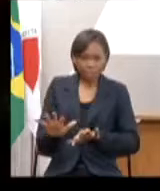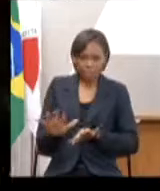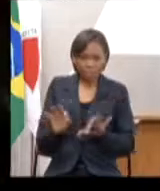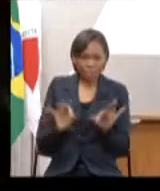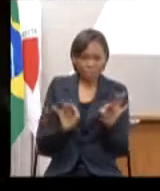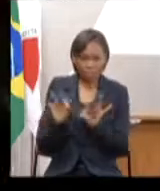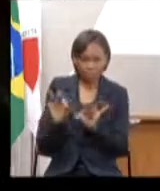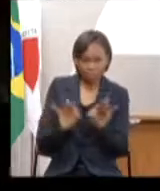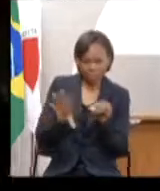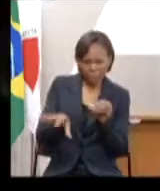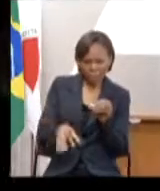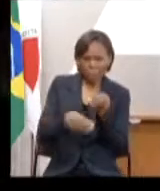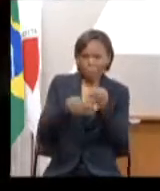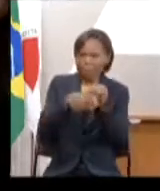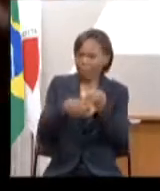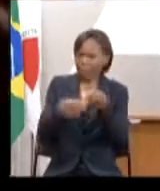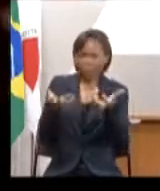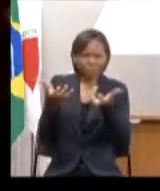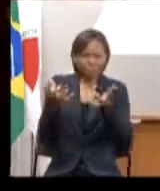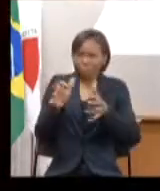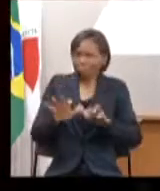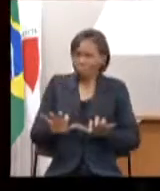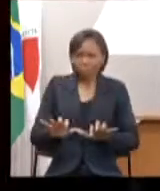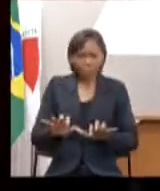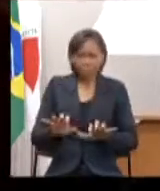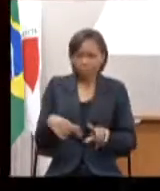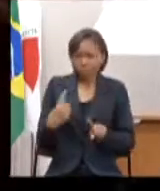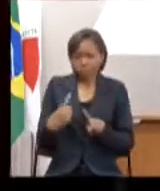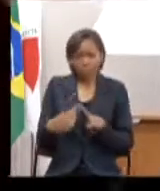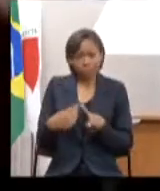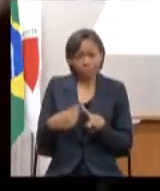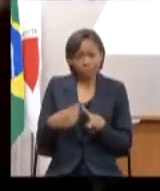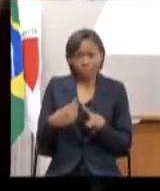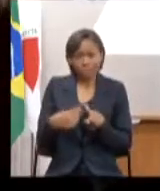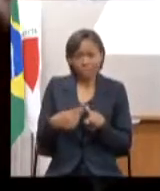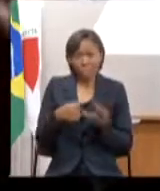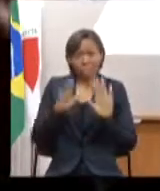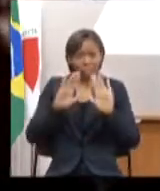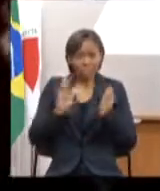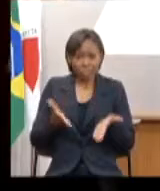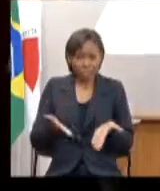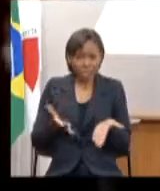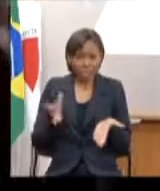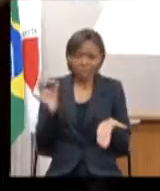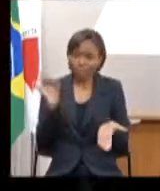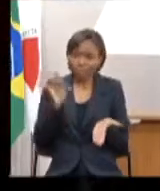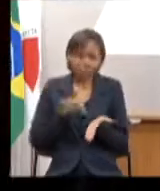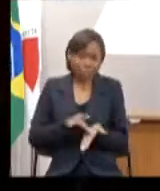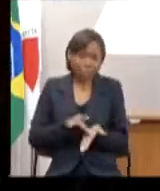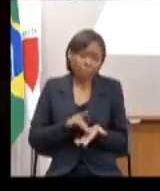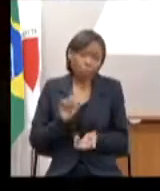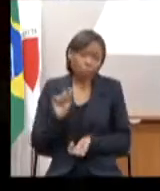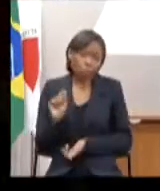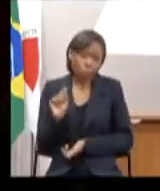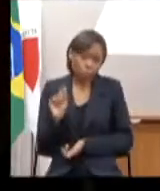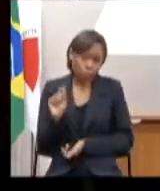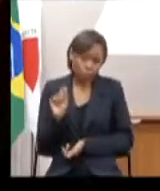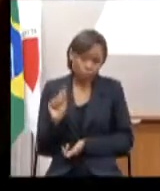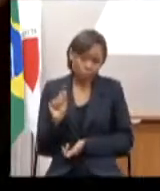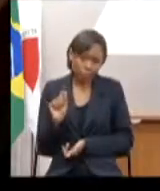qualquer coisa, porque era mais do que claro que se tratava de